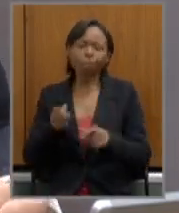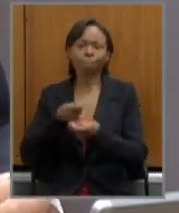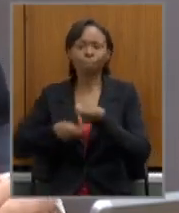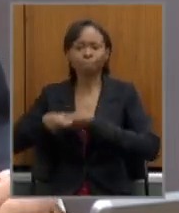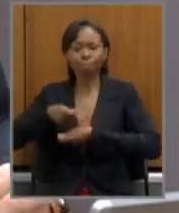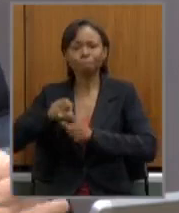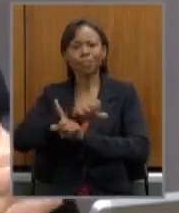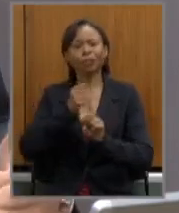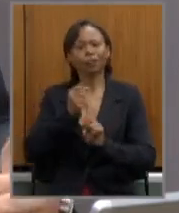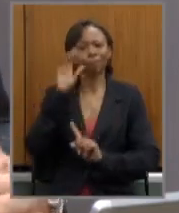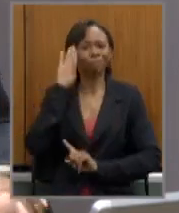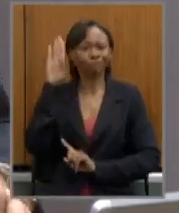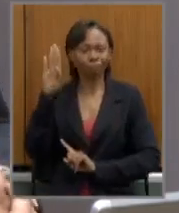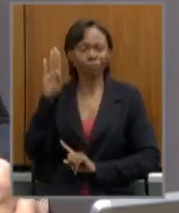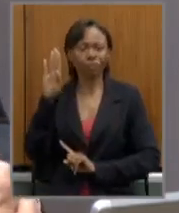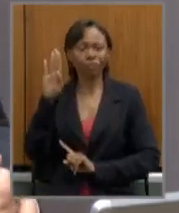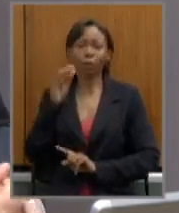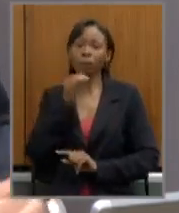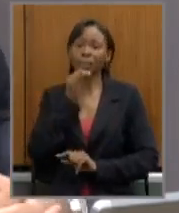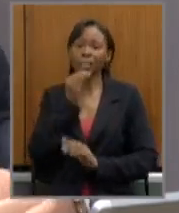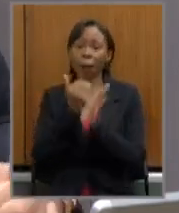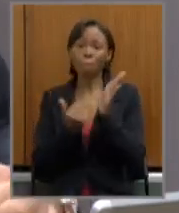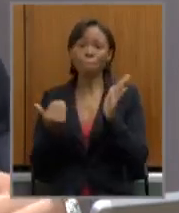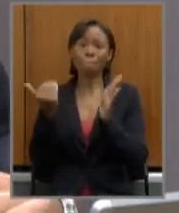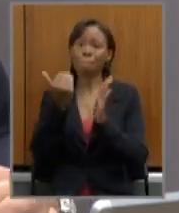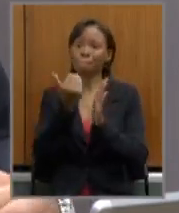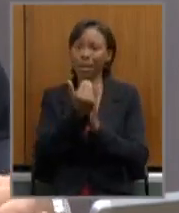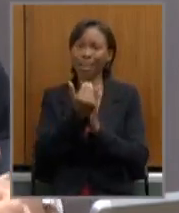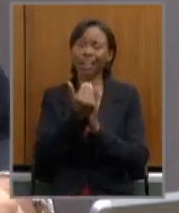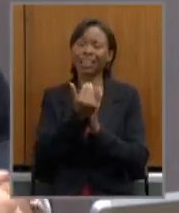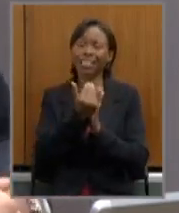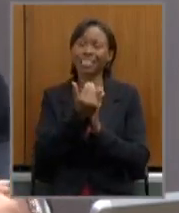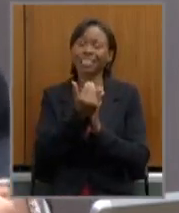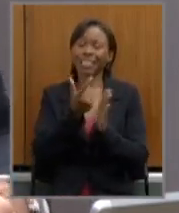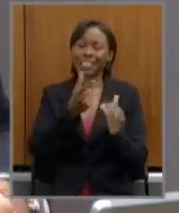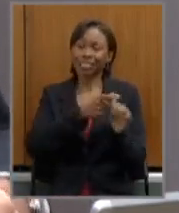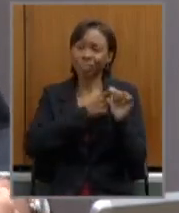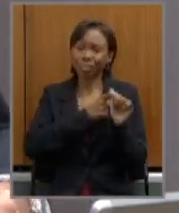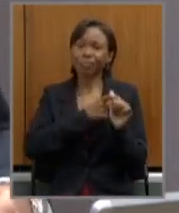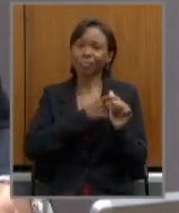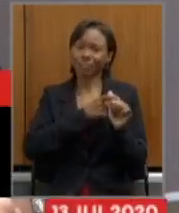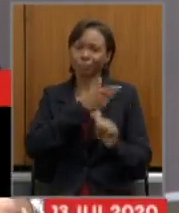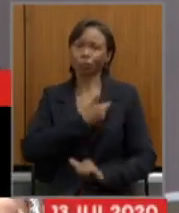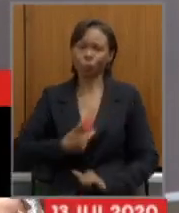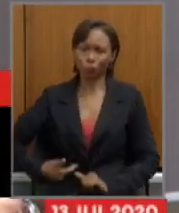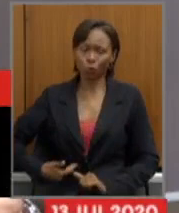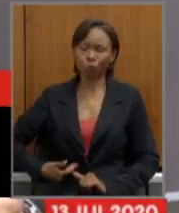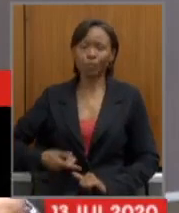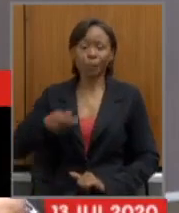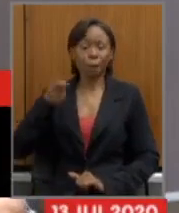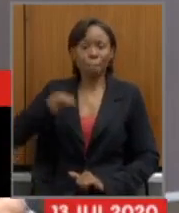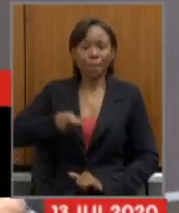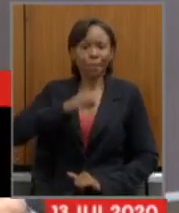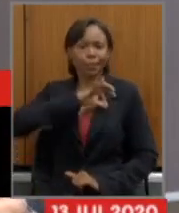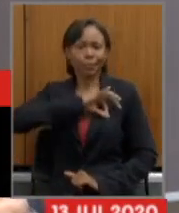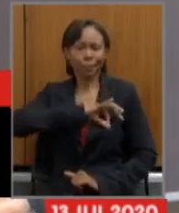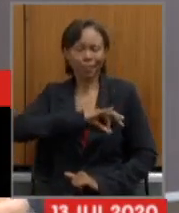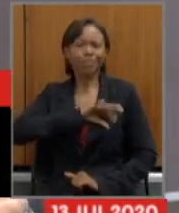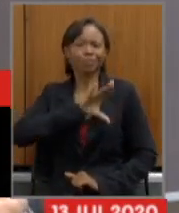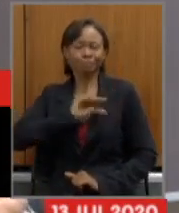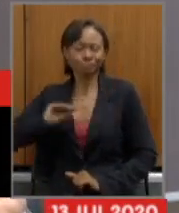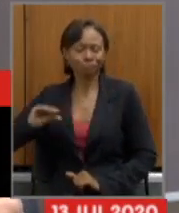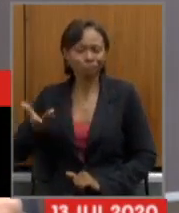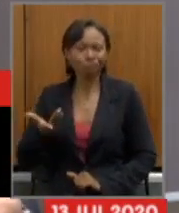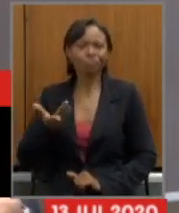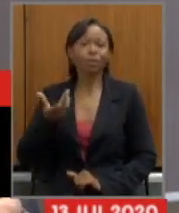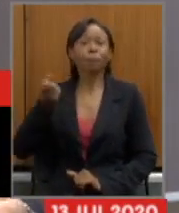o aumento do desequilíbrio das contas públicas, agravamento da dificuldade de pagar os salários, aposentadorias e pensões aos servidores